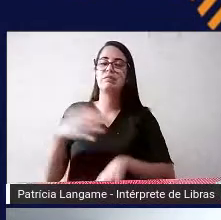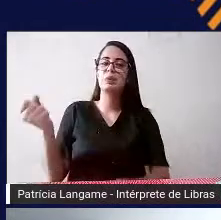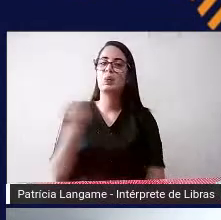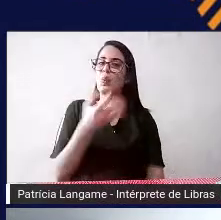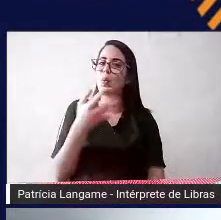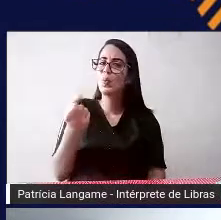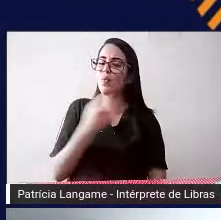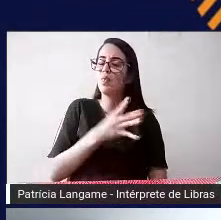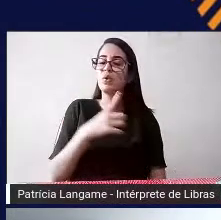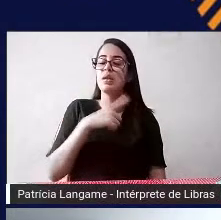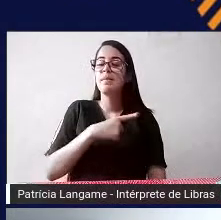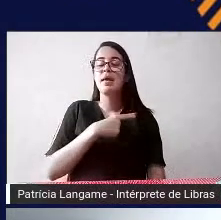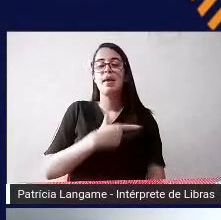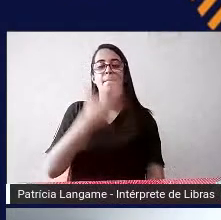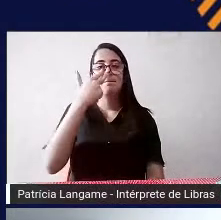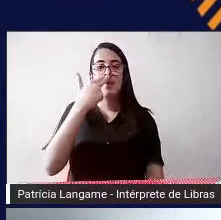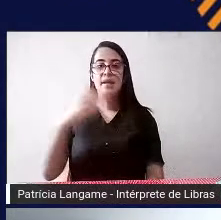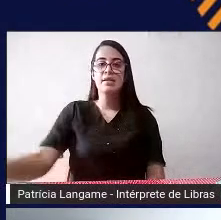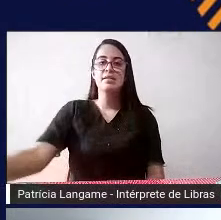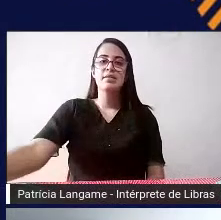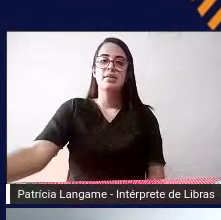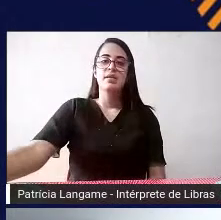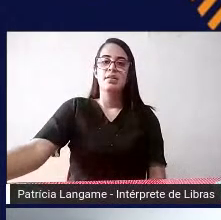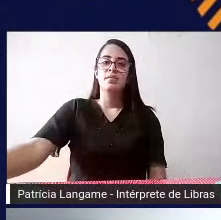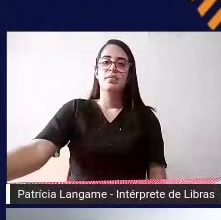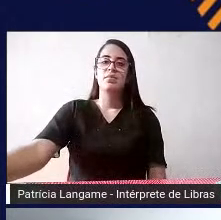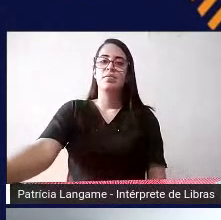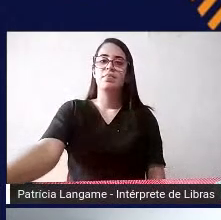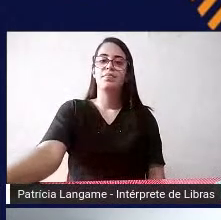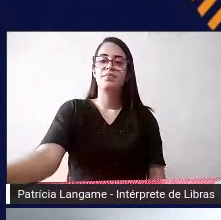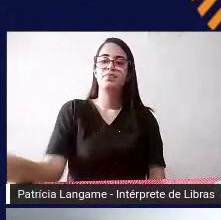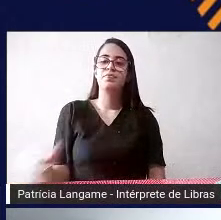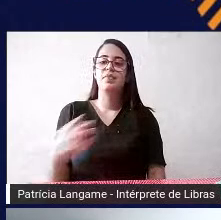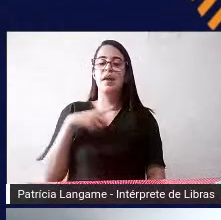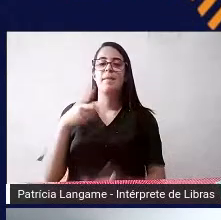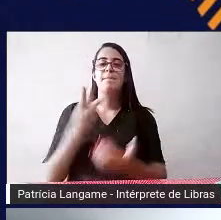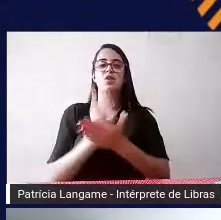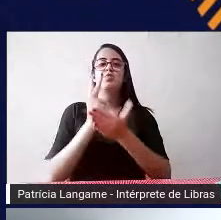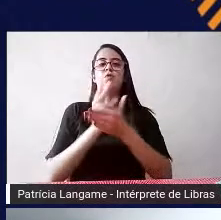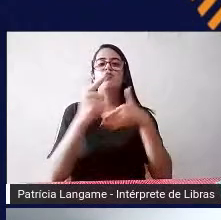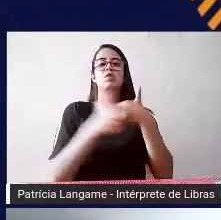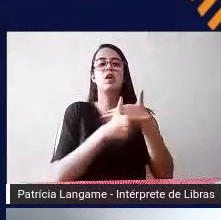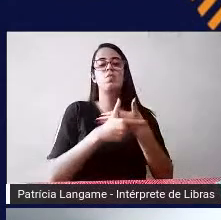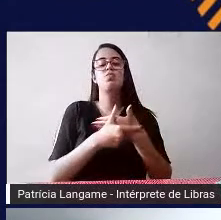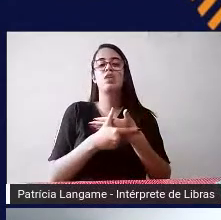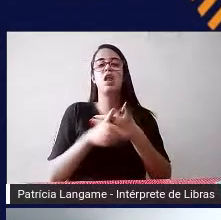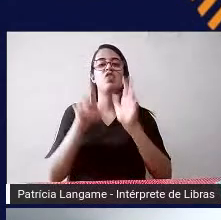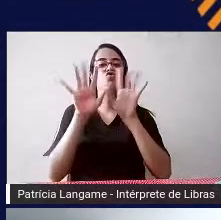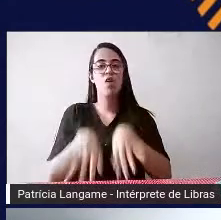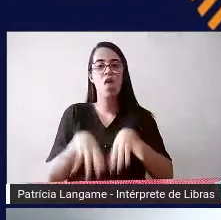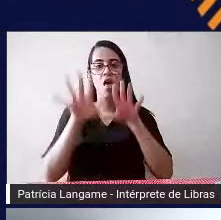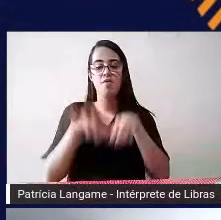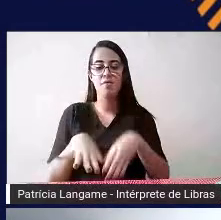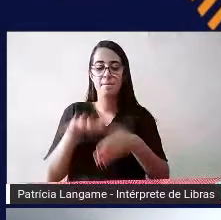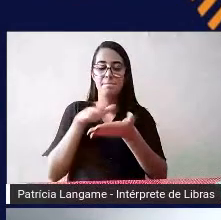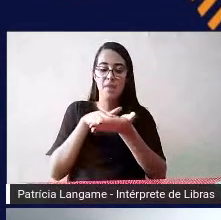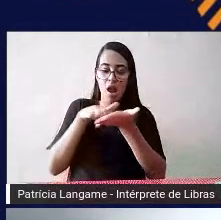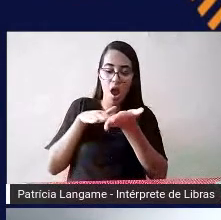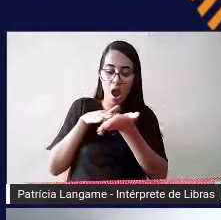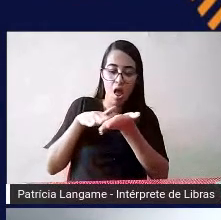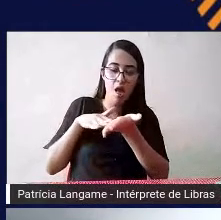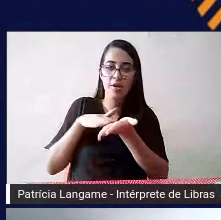também é parecido tem as mesmas funções da máquina Perkins ele escreve em Braille possui lá as celas